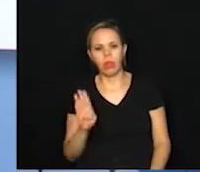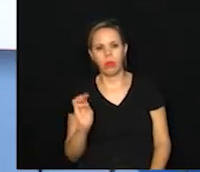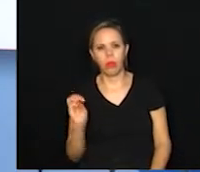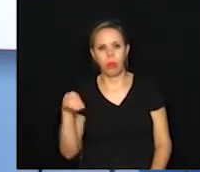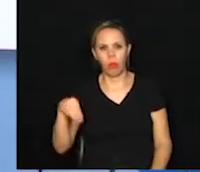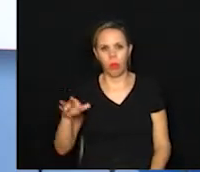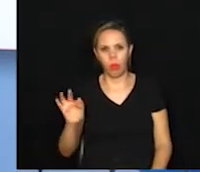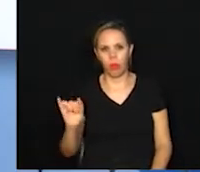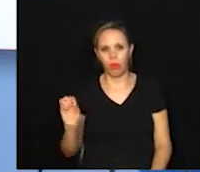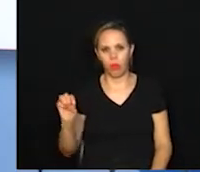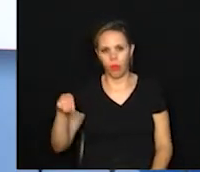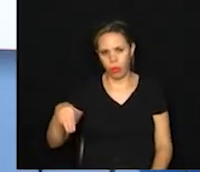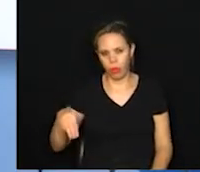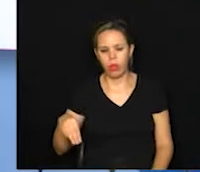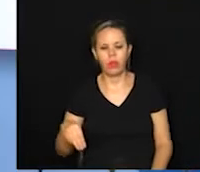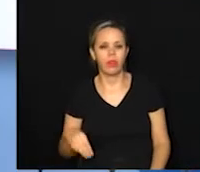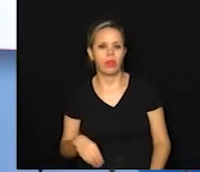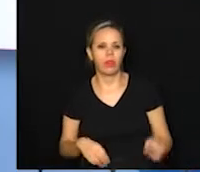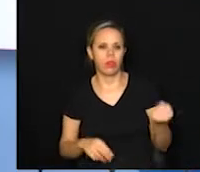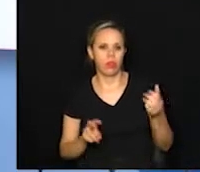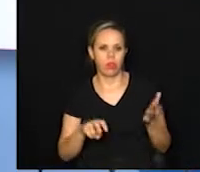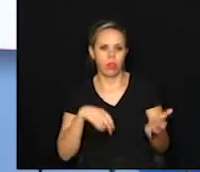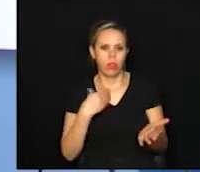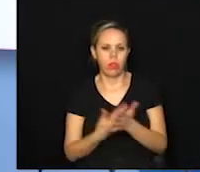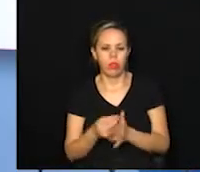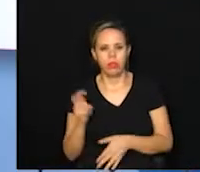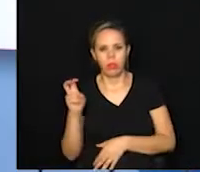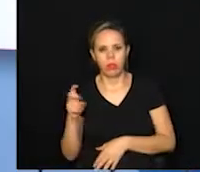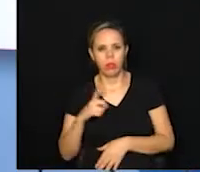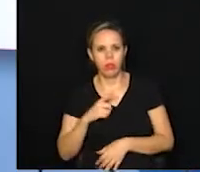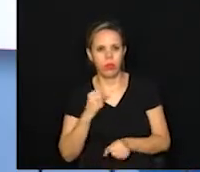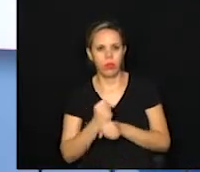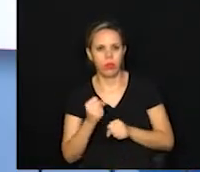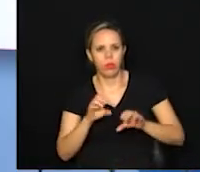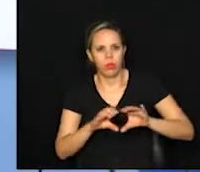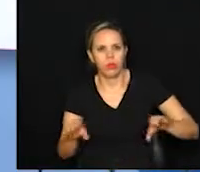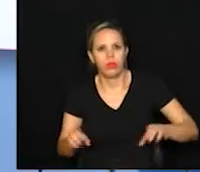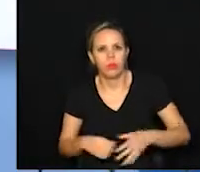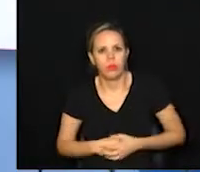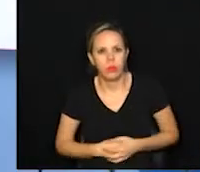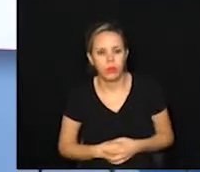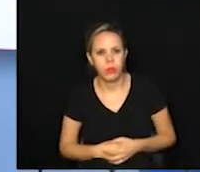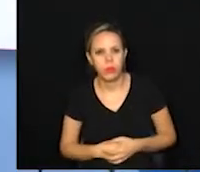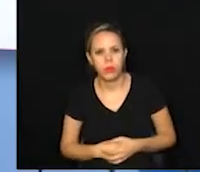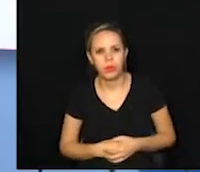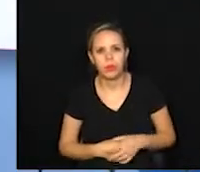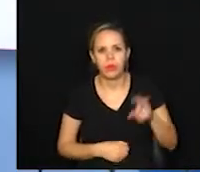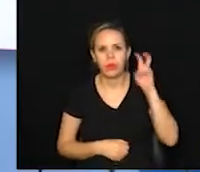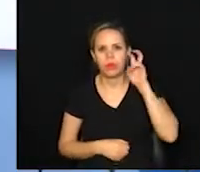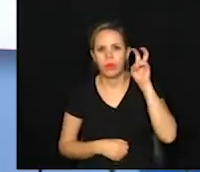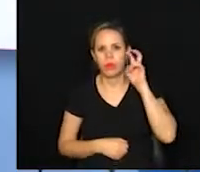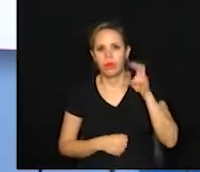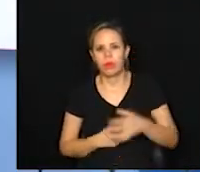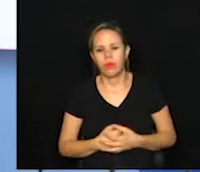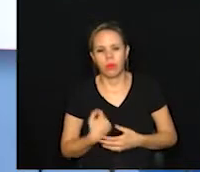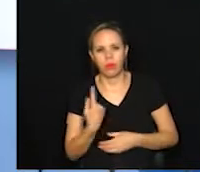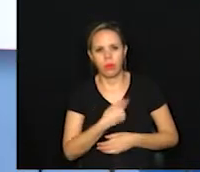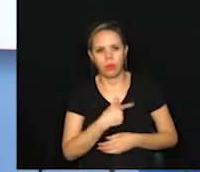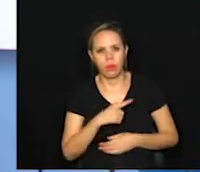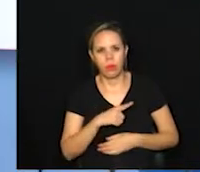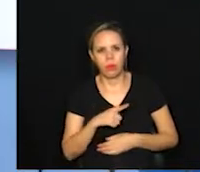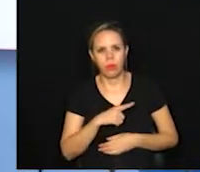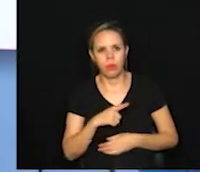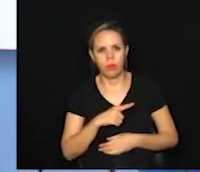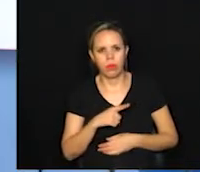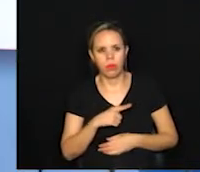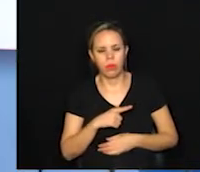às 5. Nesses bairros, vai haver o serviço de capeamento de redes. Já na quinta-feira, nós temos lá